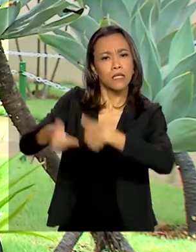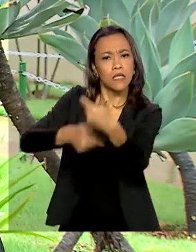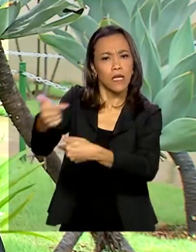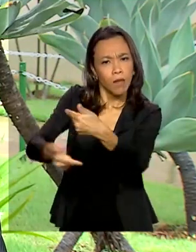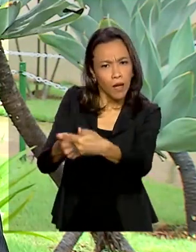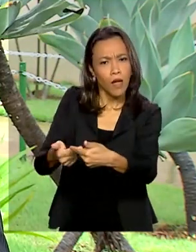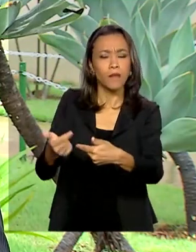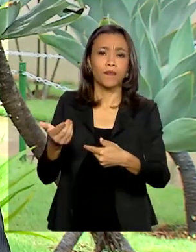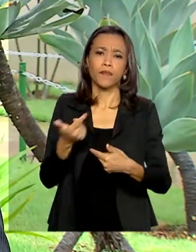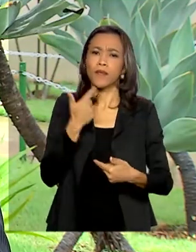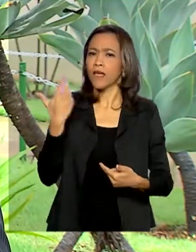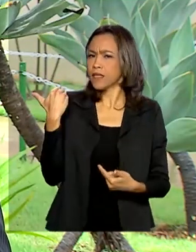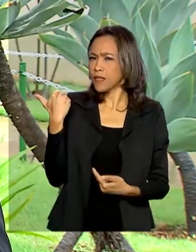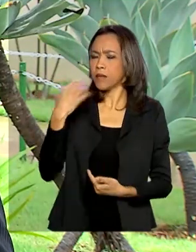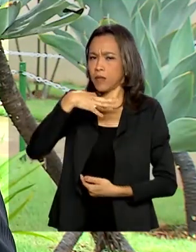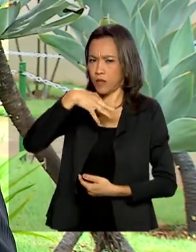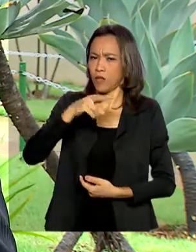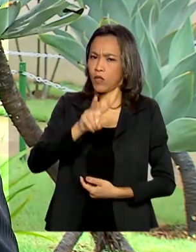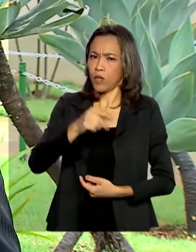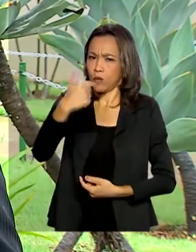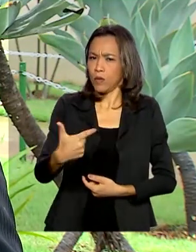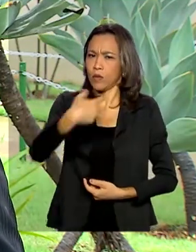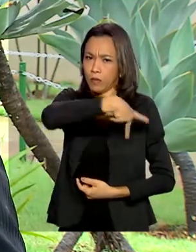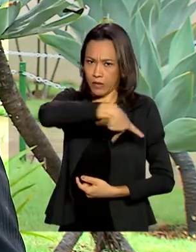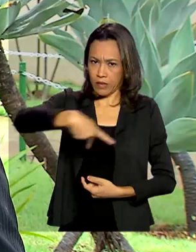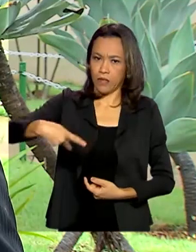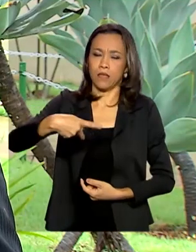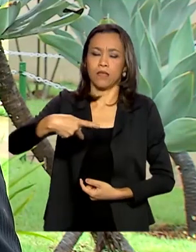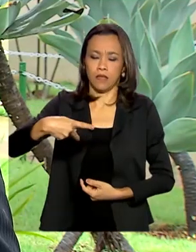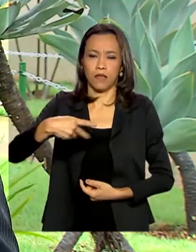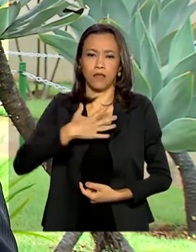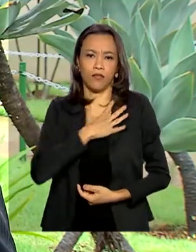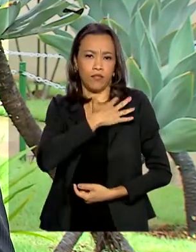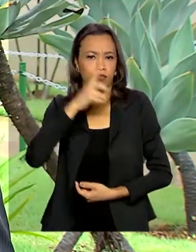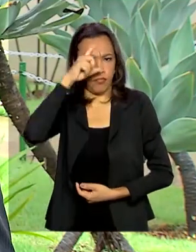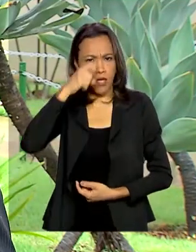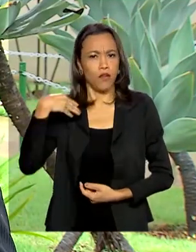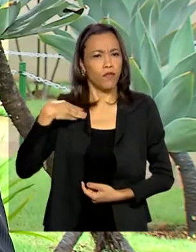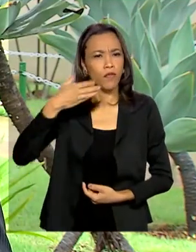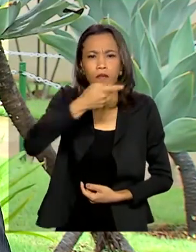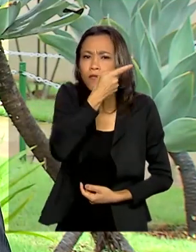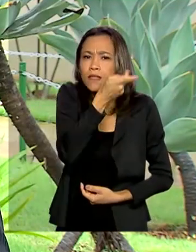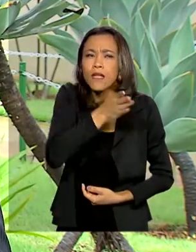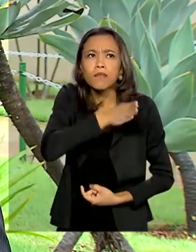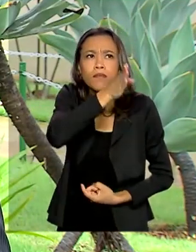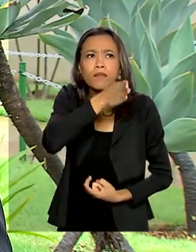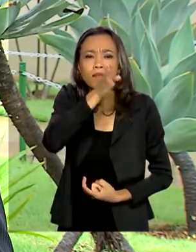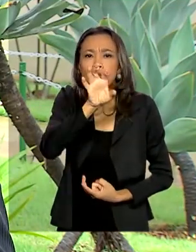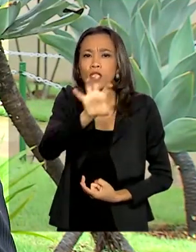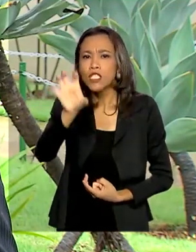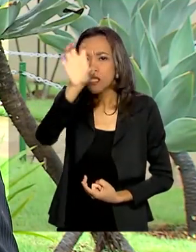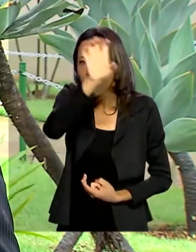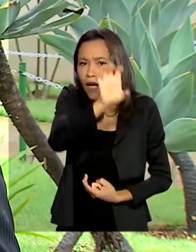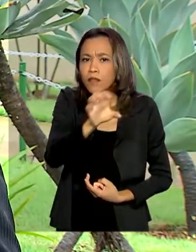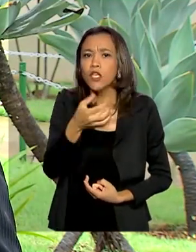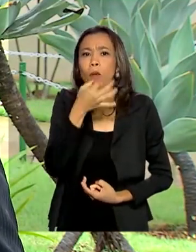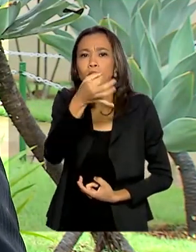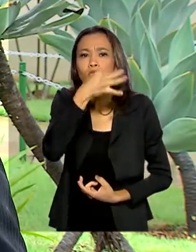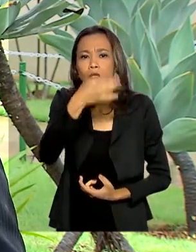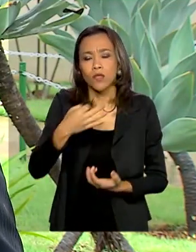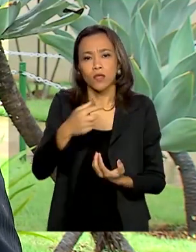Recentemente, o vice-presidente Hamilton Mourão esteve nos estados da Amazônia Legal e trouxe sugestões dos governadores.